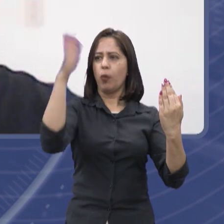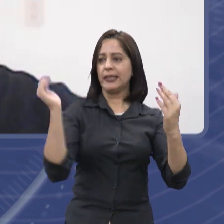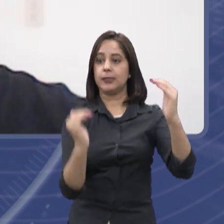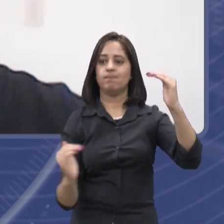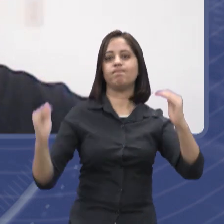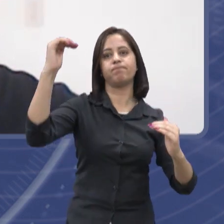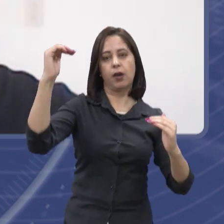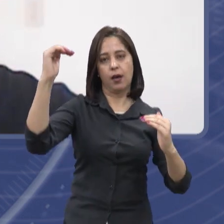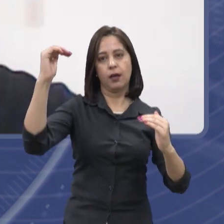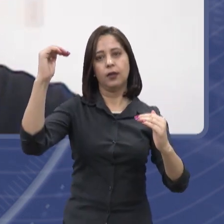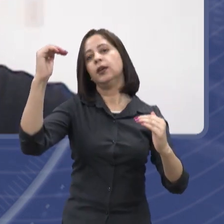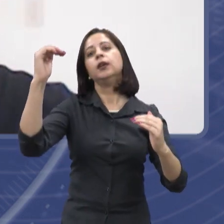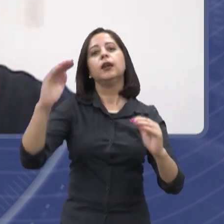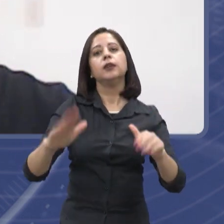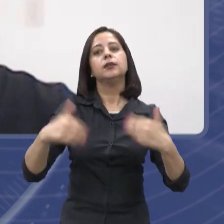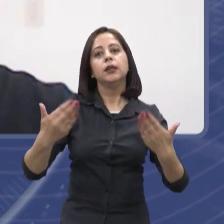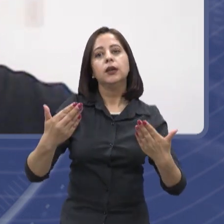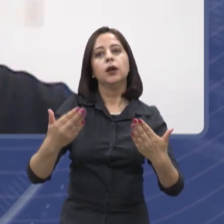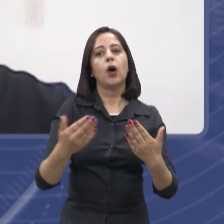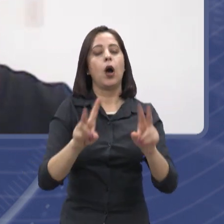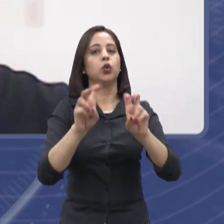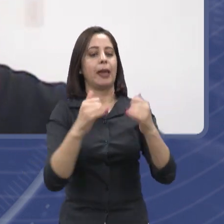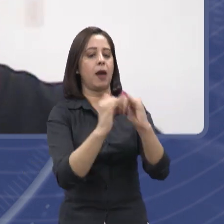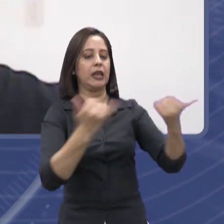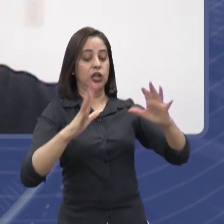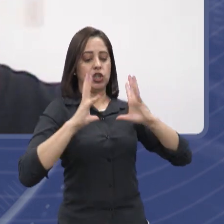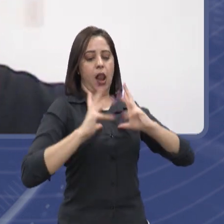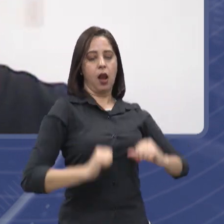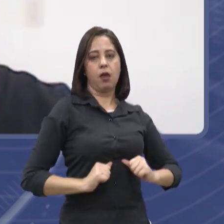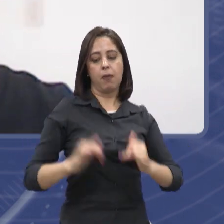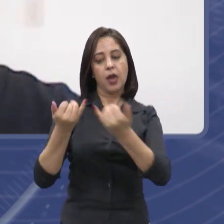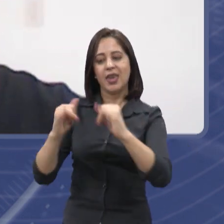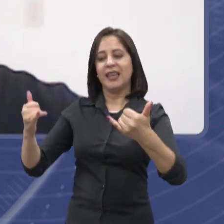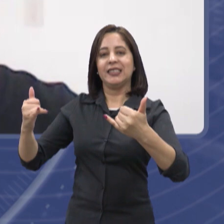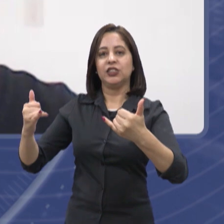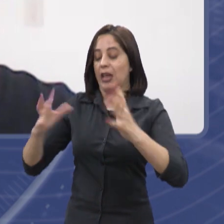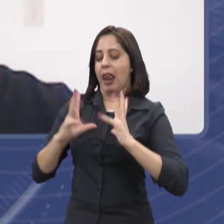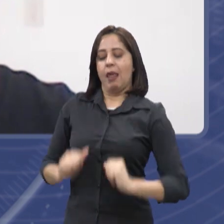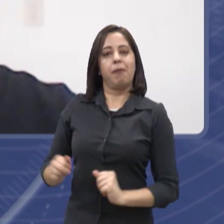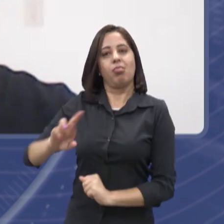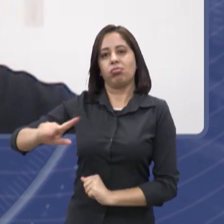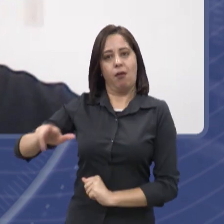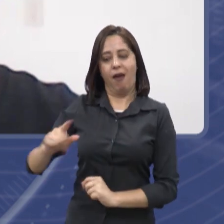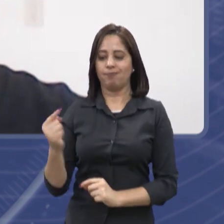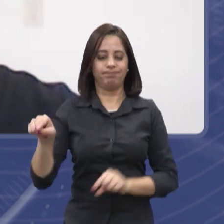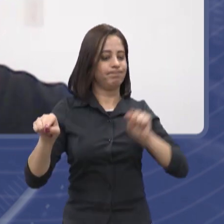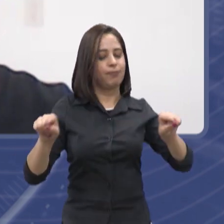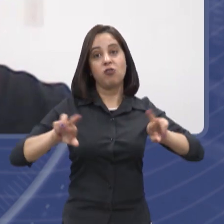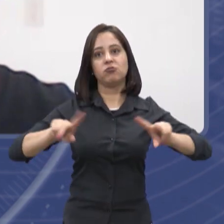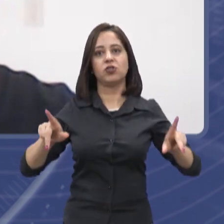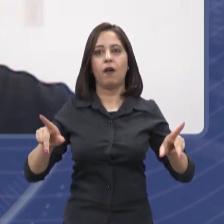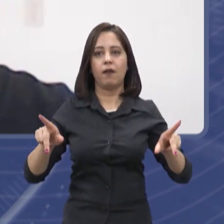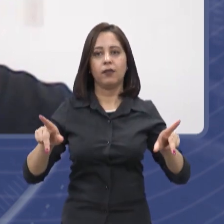a gente fala muito no quesito energias renováveis e energias não renováveis. E aí, quando a gente fala